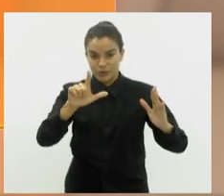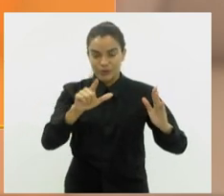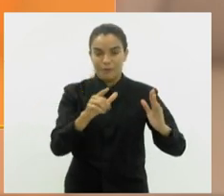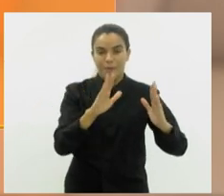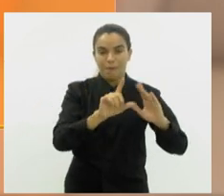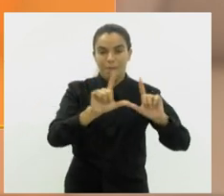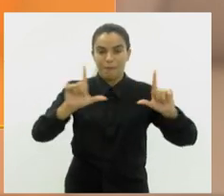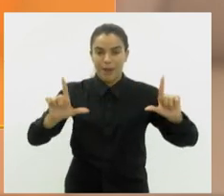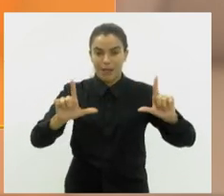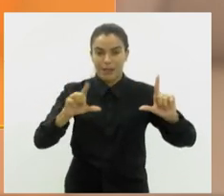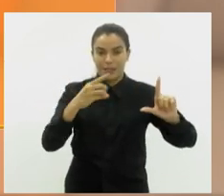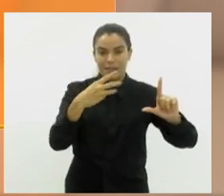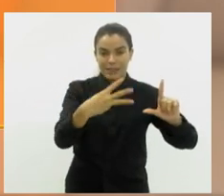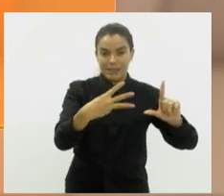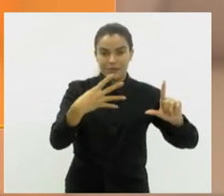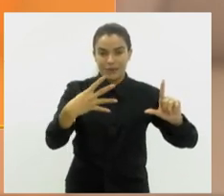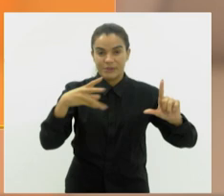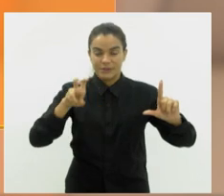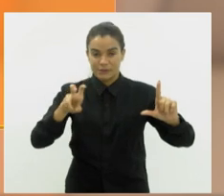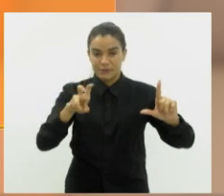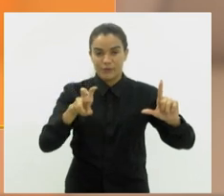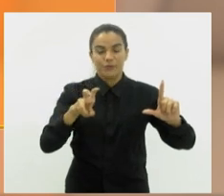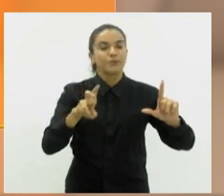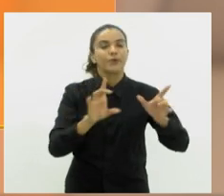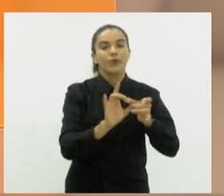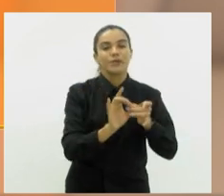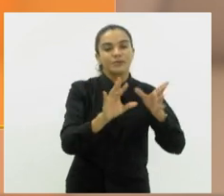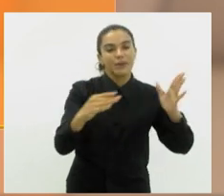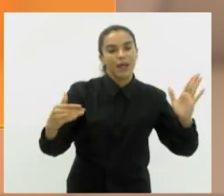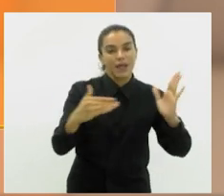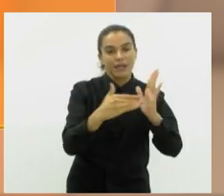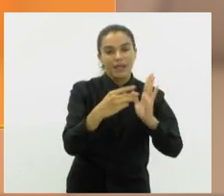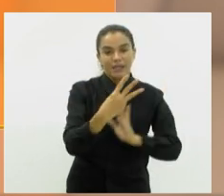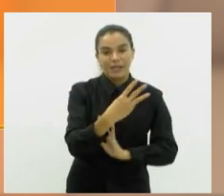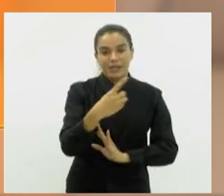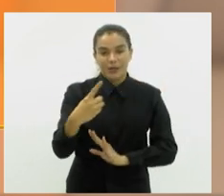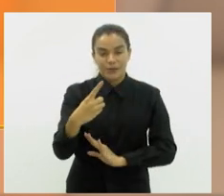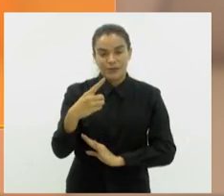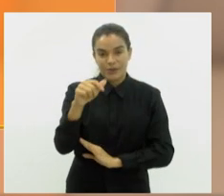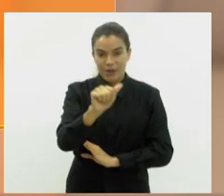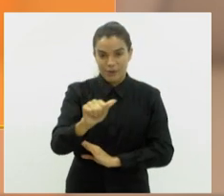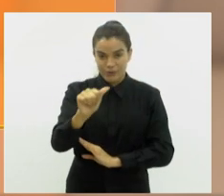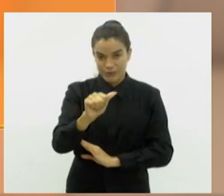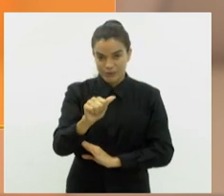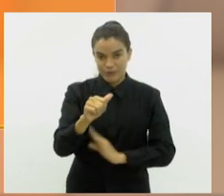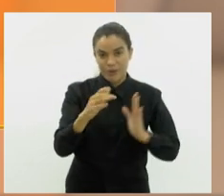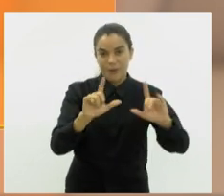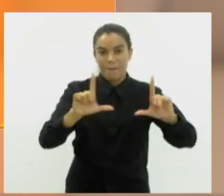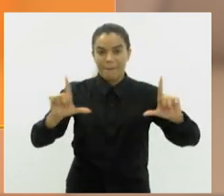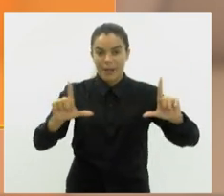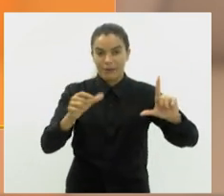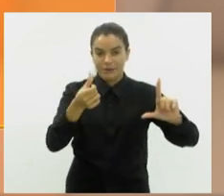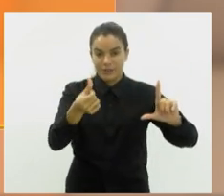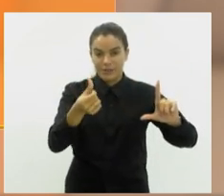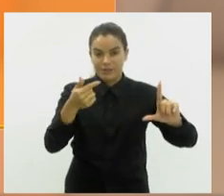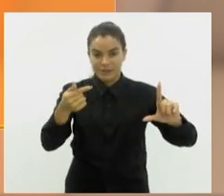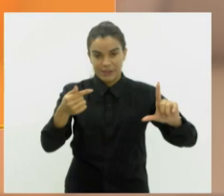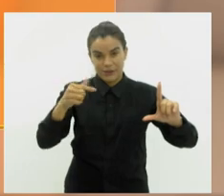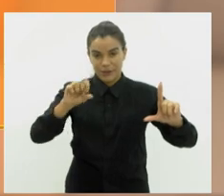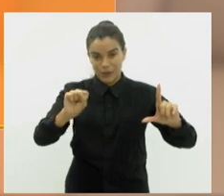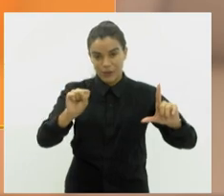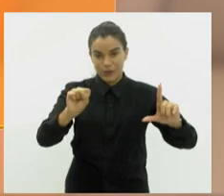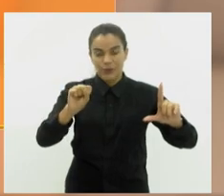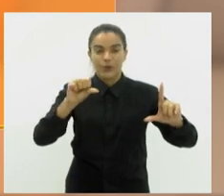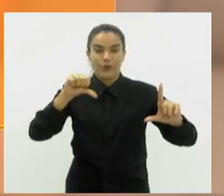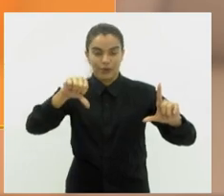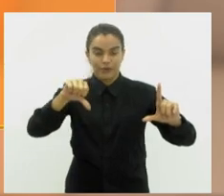de placa 3, 4 e 5, o licenciamento pode ser feito até 31 de agosto. E para os finais de placa 6, 7, 8